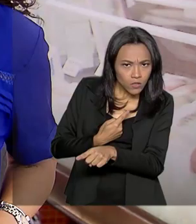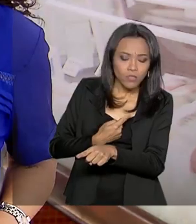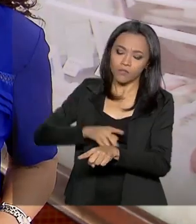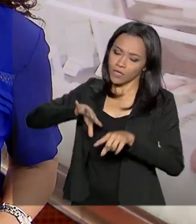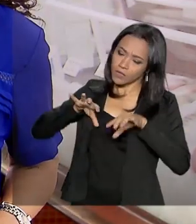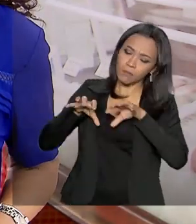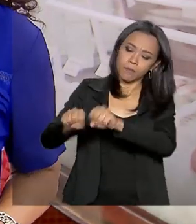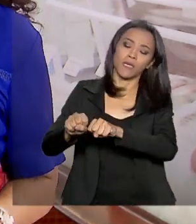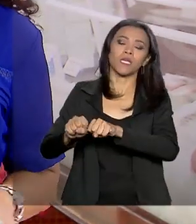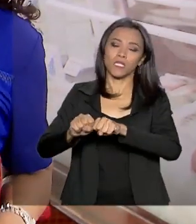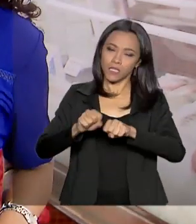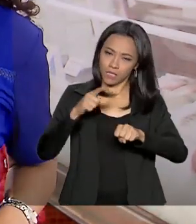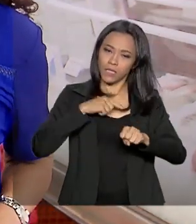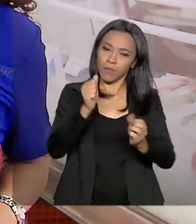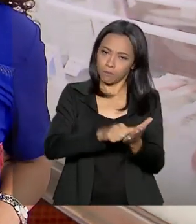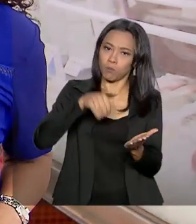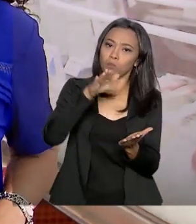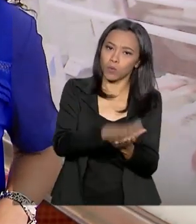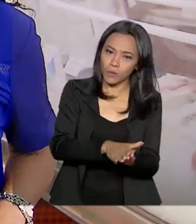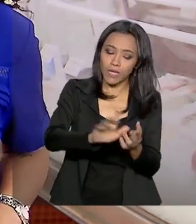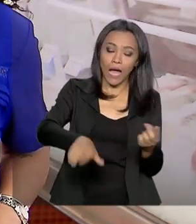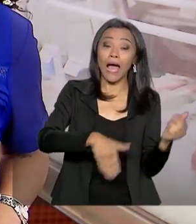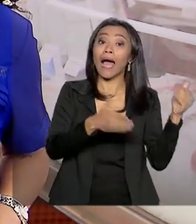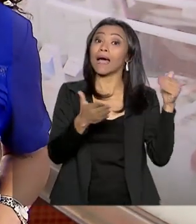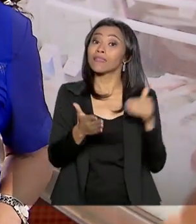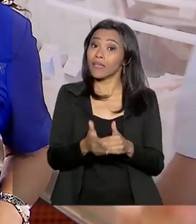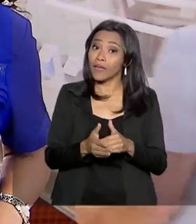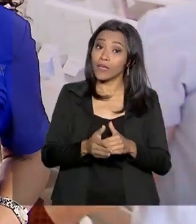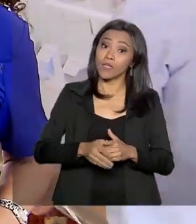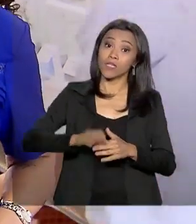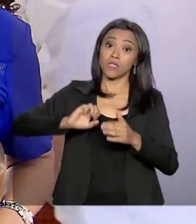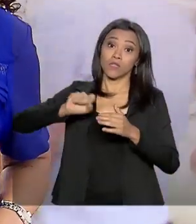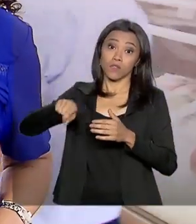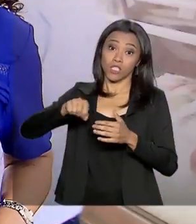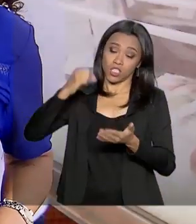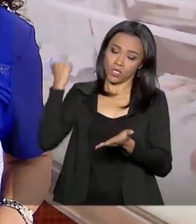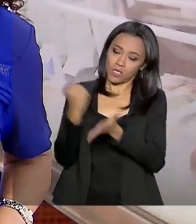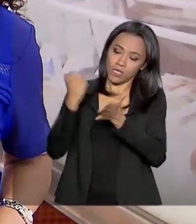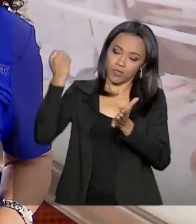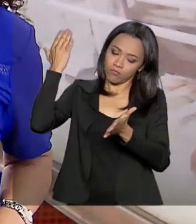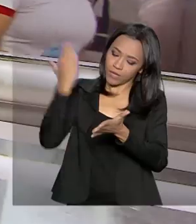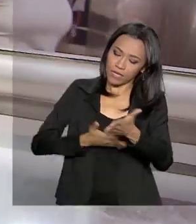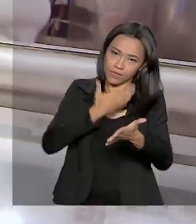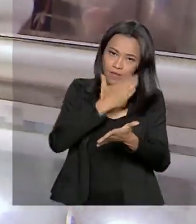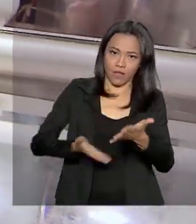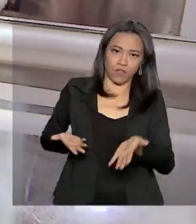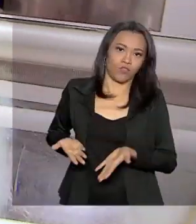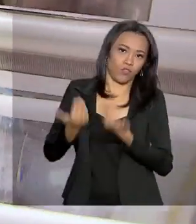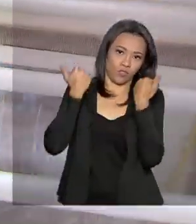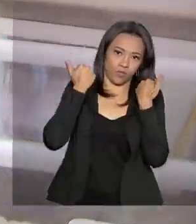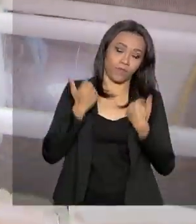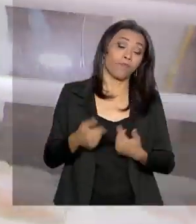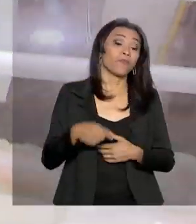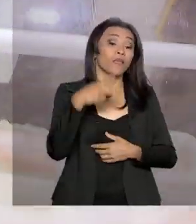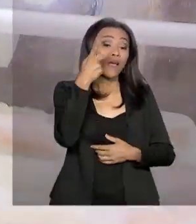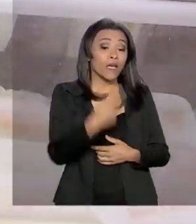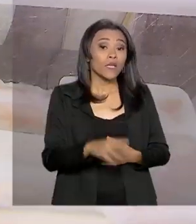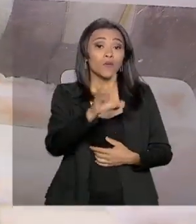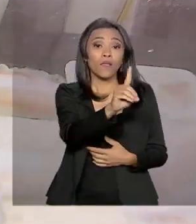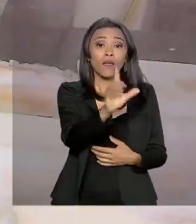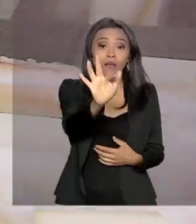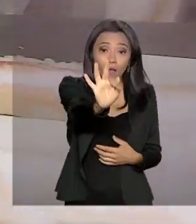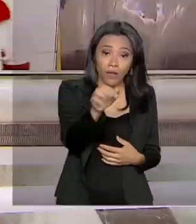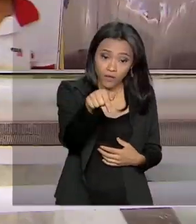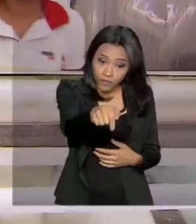a penalidades que vão de multa até o cancelamento do selo de produto inspecionado. No Distrito Federal, a Vigilância